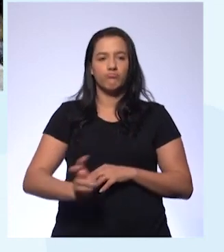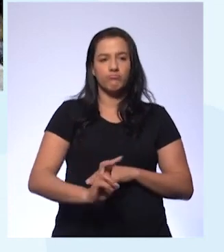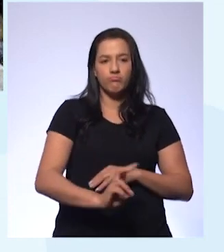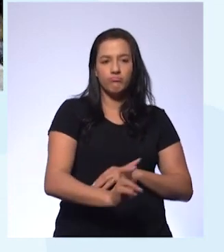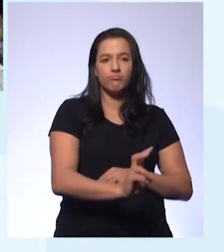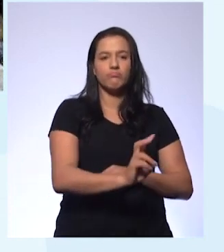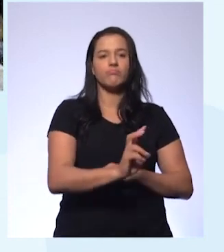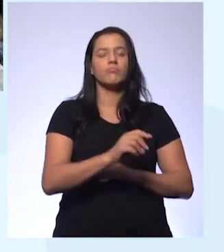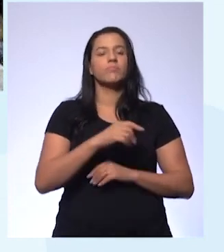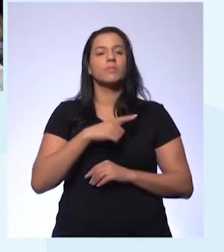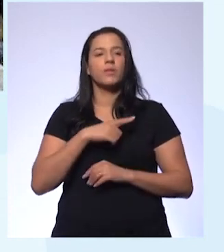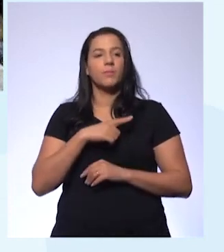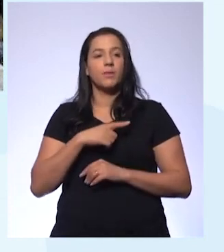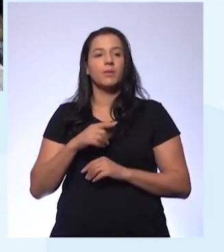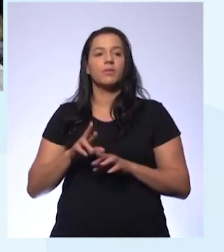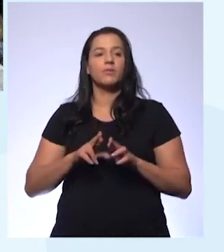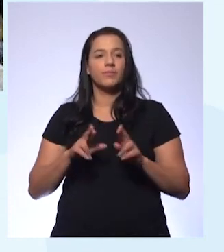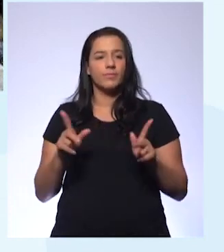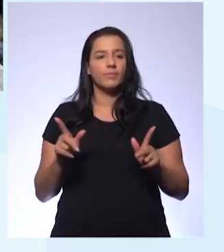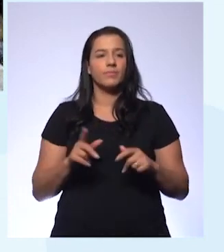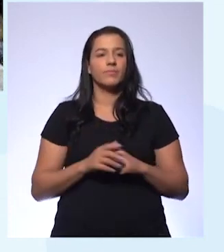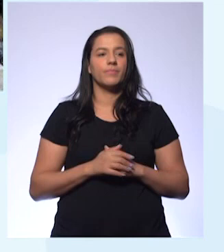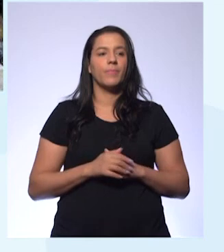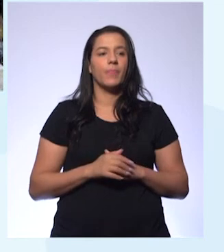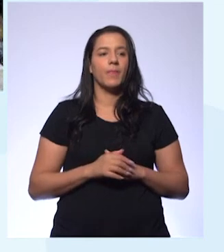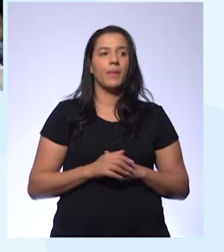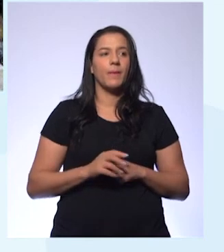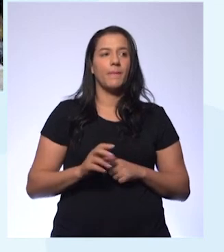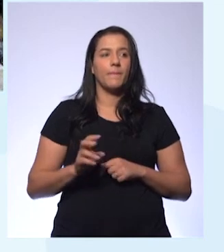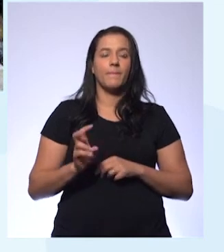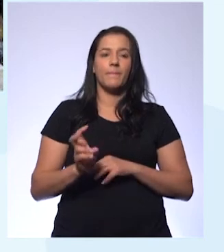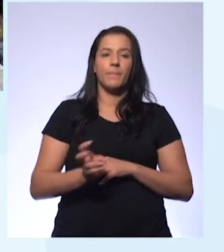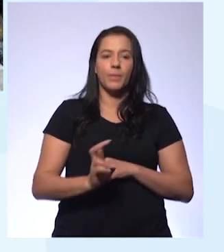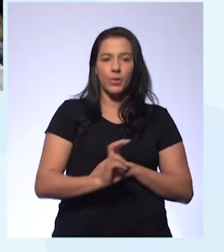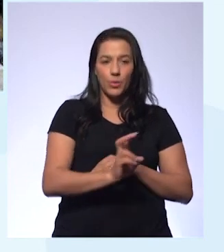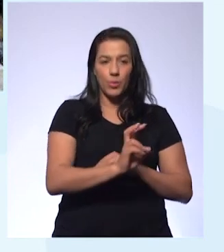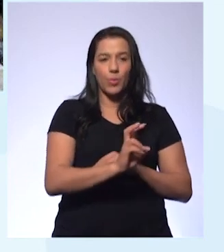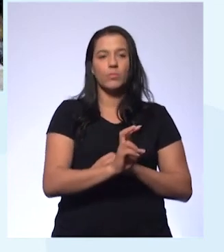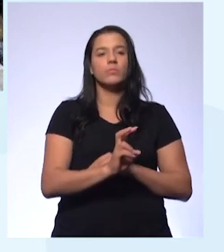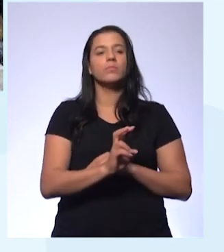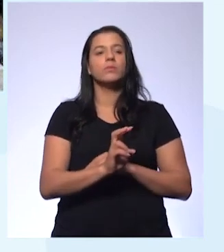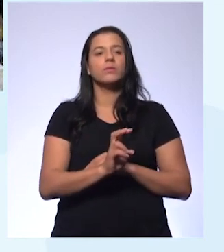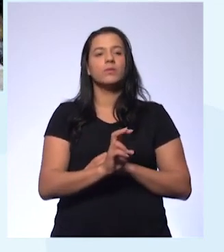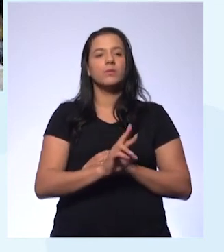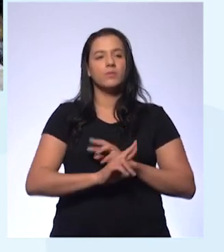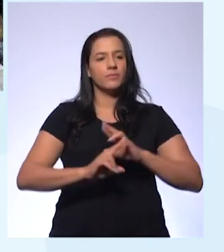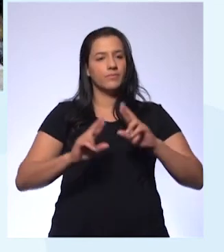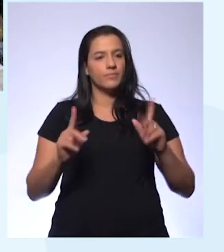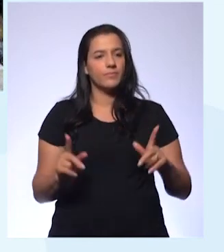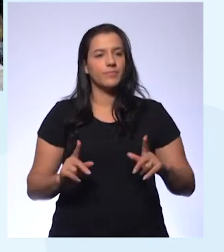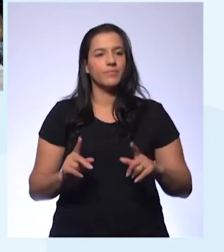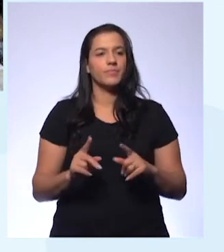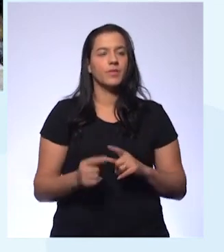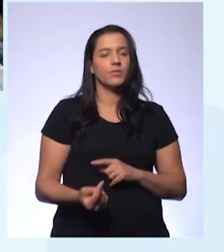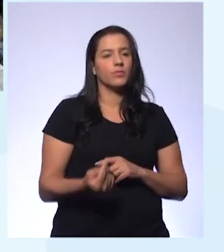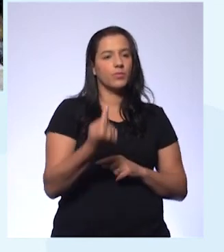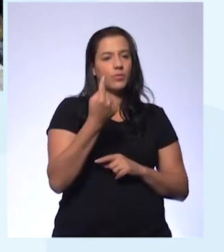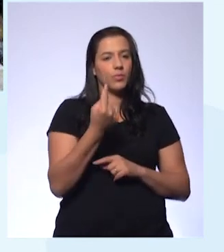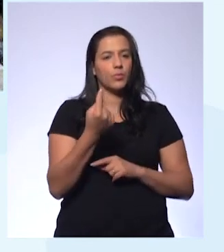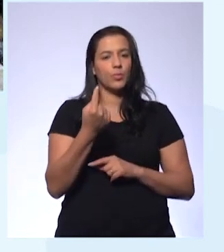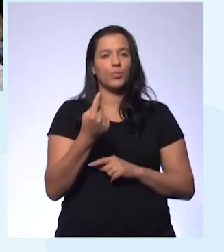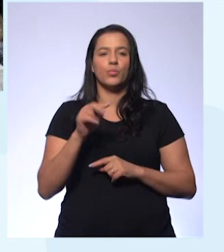serpentes são coisas diferentes, tá? Cobra é um tipo de serpente, tá bom? Aqui no Brasil a gente só tem um, né?